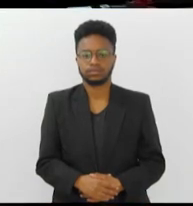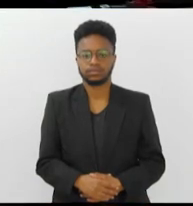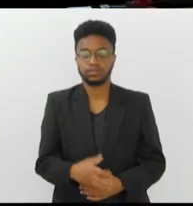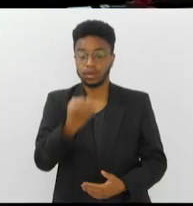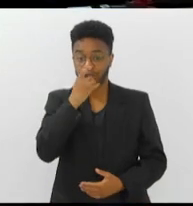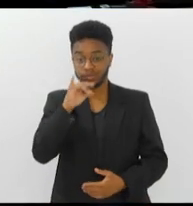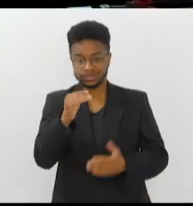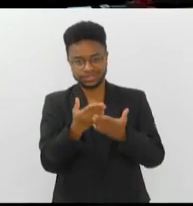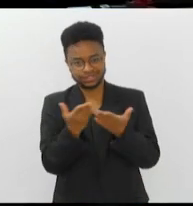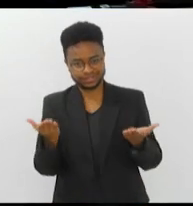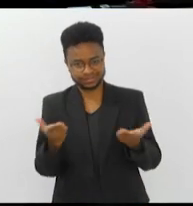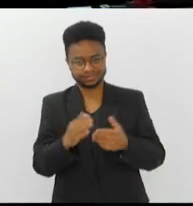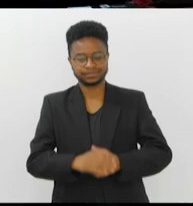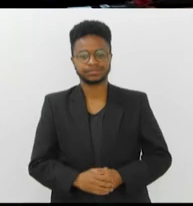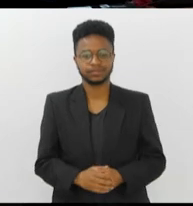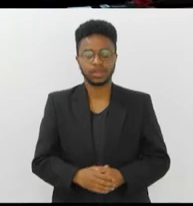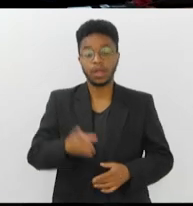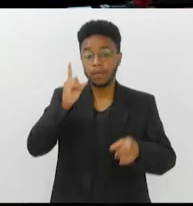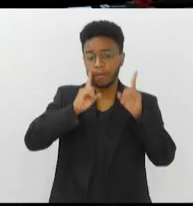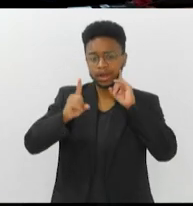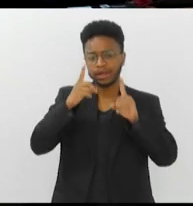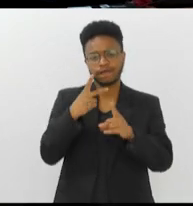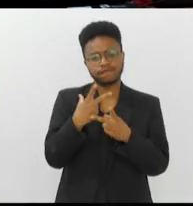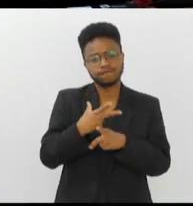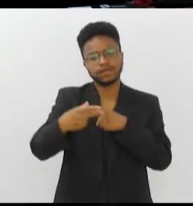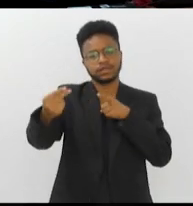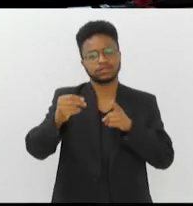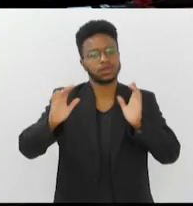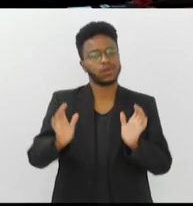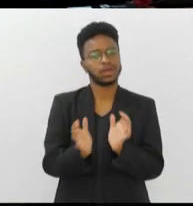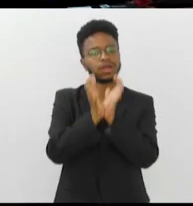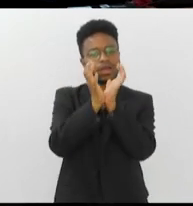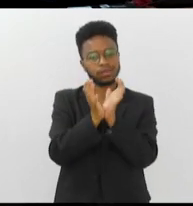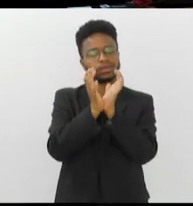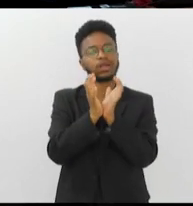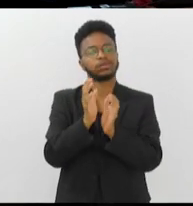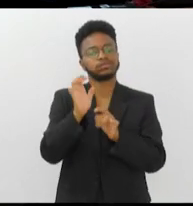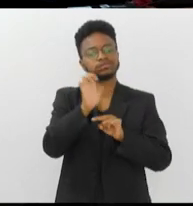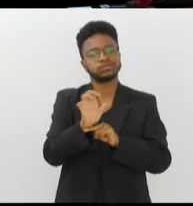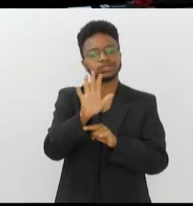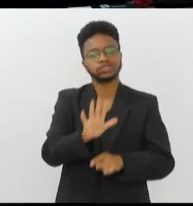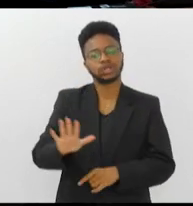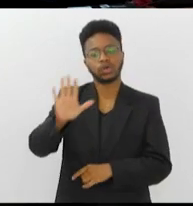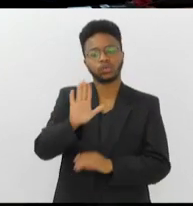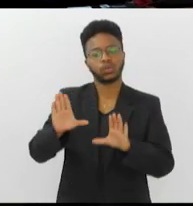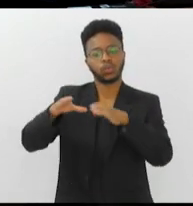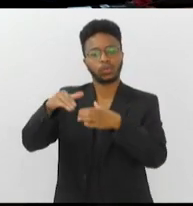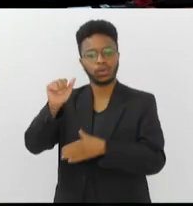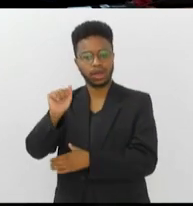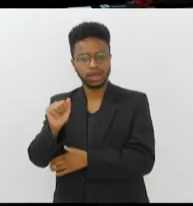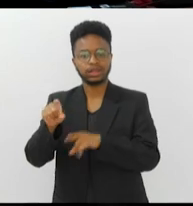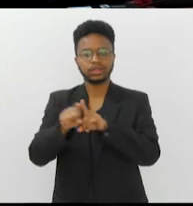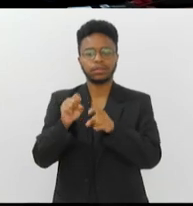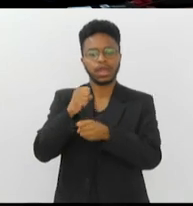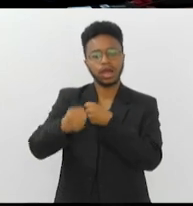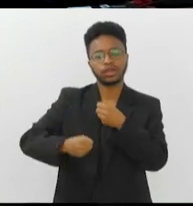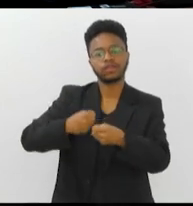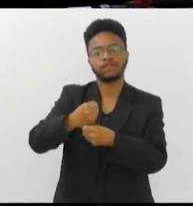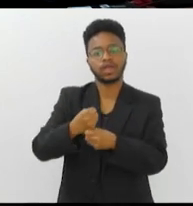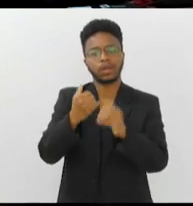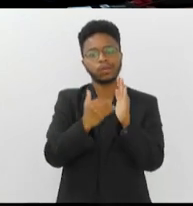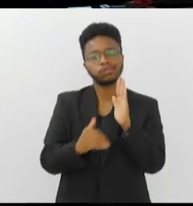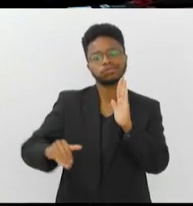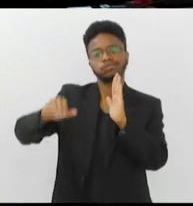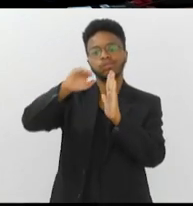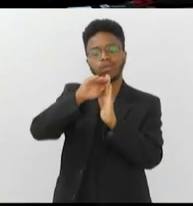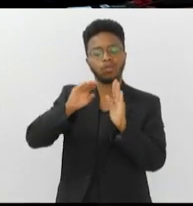Bom Dia! O Maricá é o grande campeão da Série A2 do Campeonato Estadual e ano que vem estará na Elite do Futebol